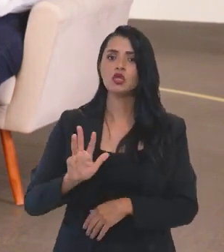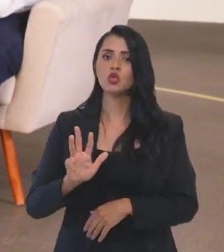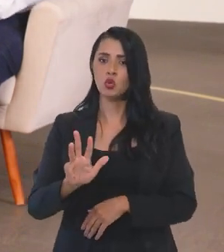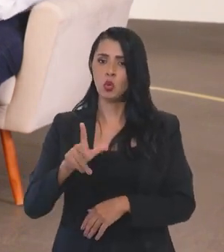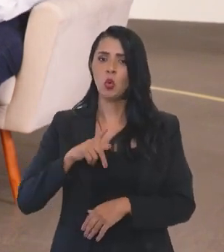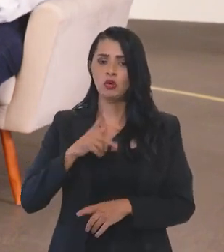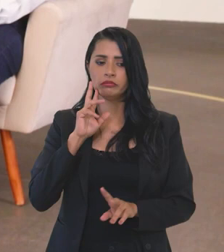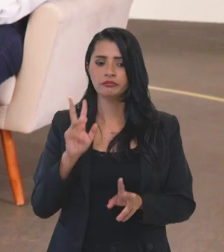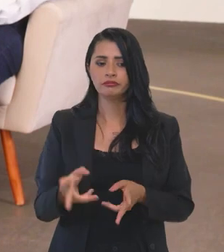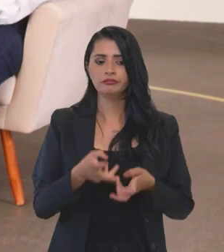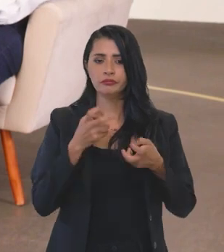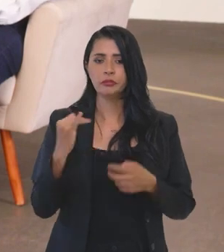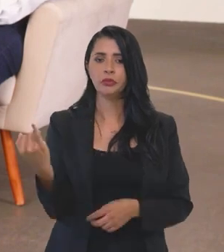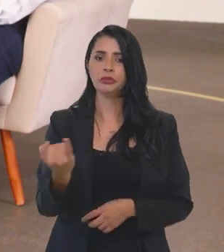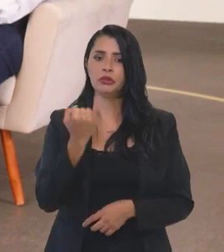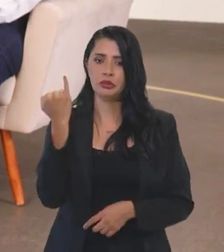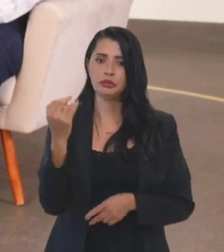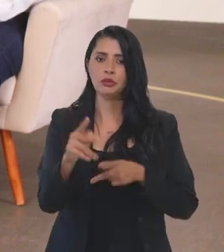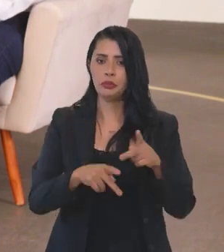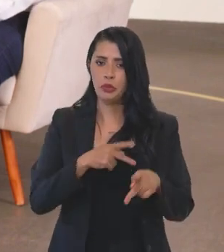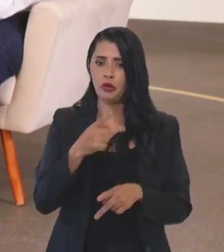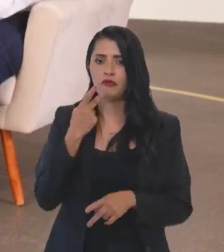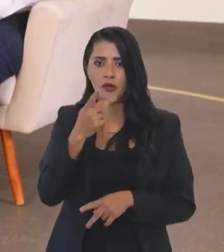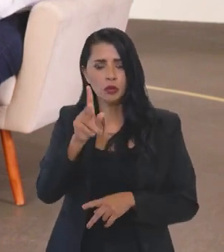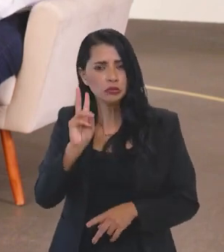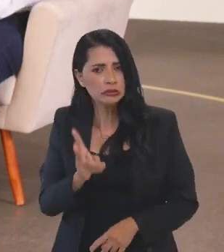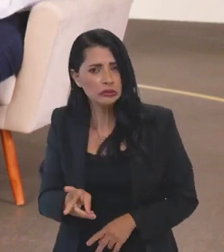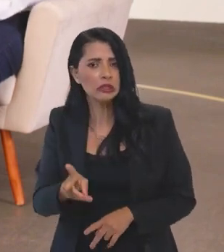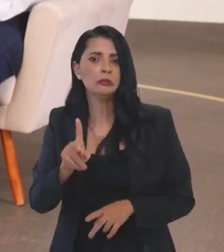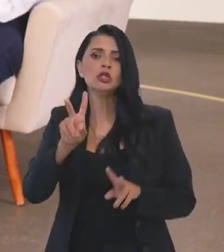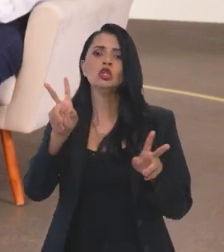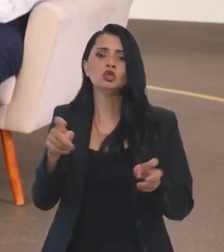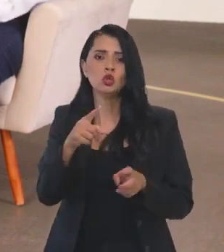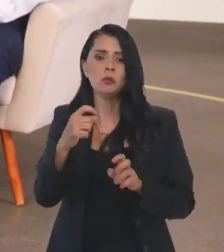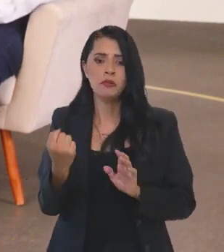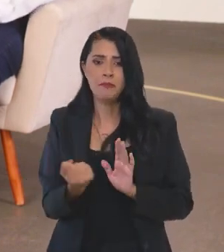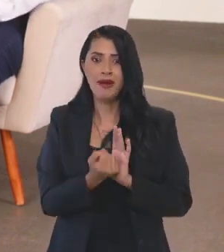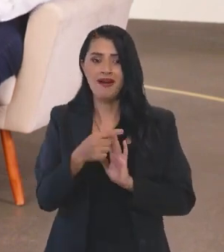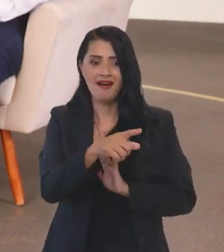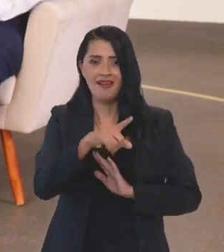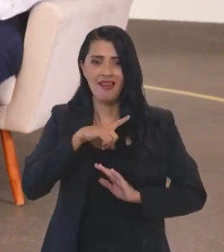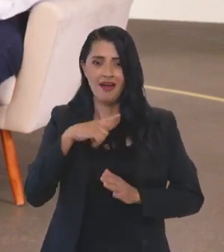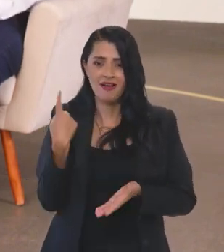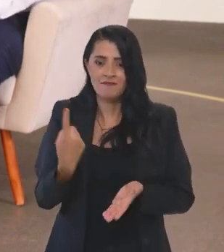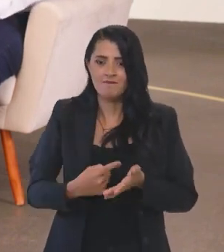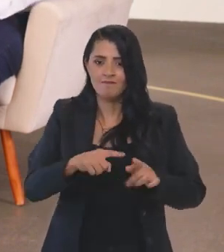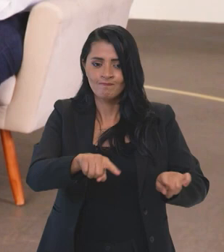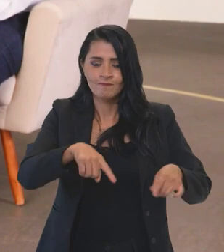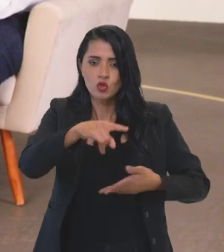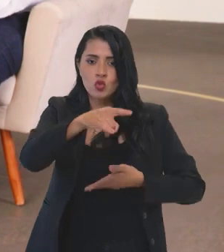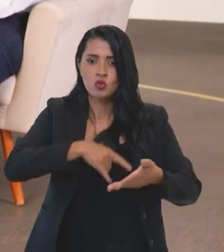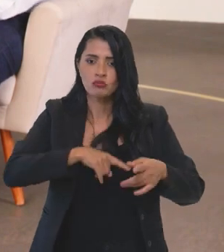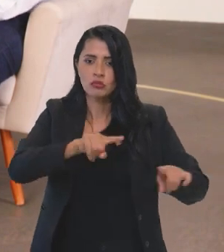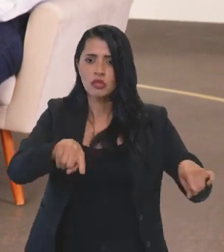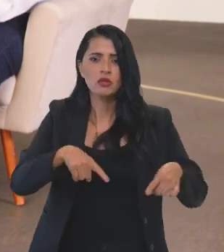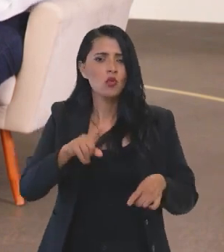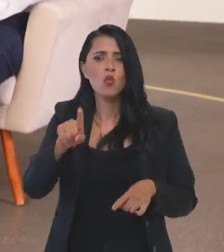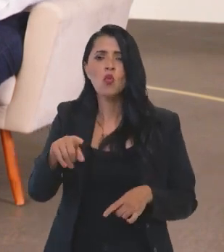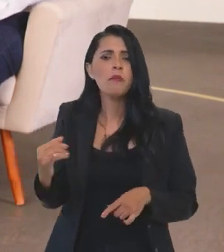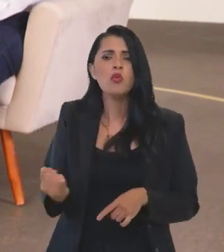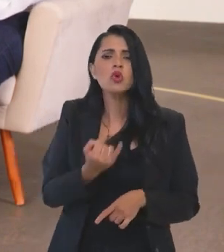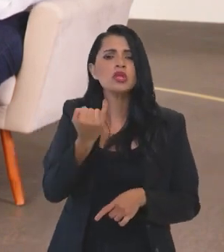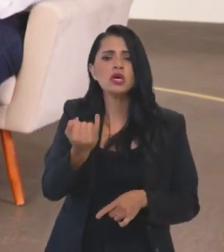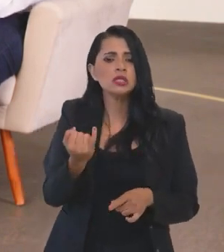Lula reconhece a importância dos povos indígenas, tem falado muito sobre essa questão da demarcação das terras, né. Qual a